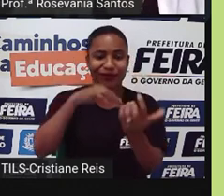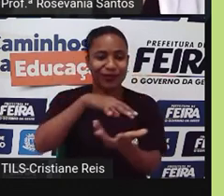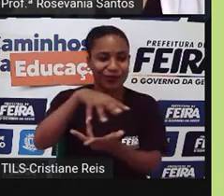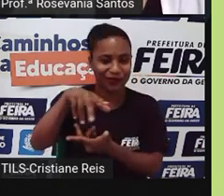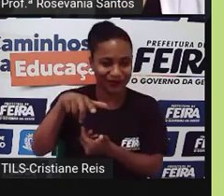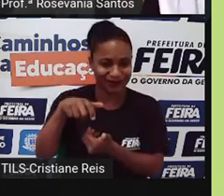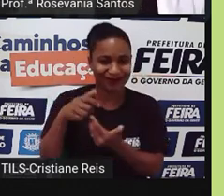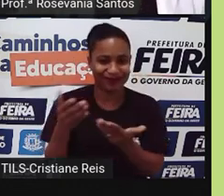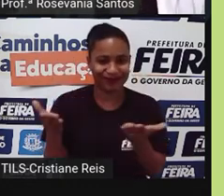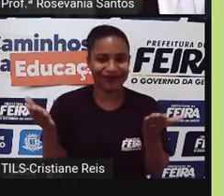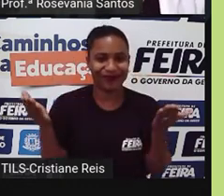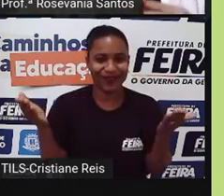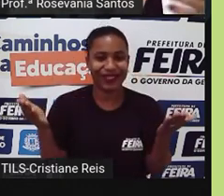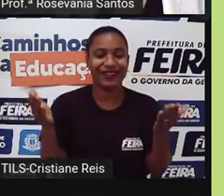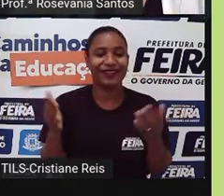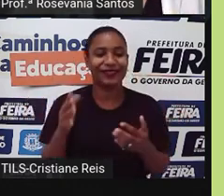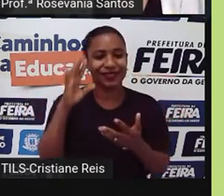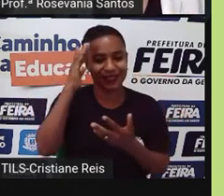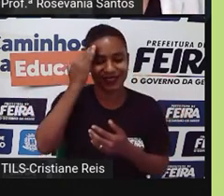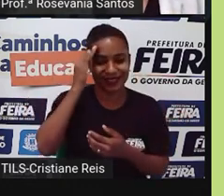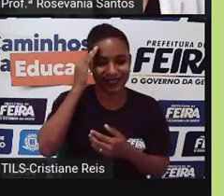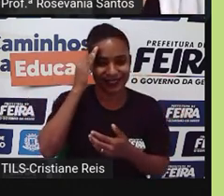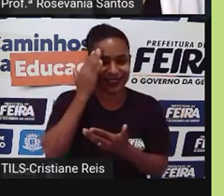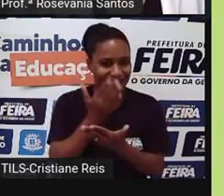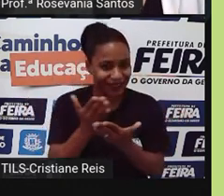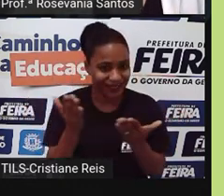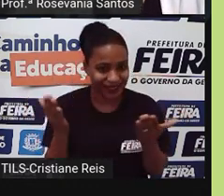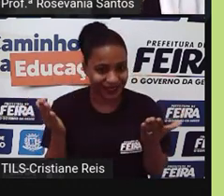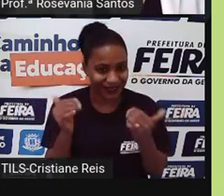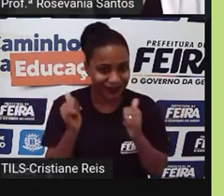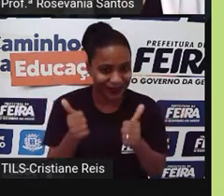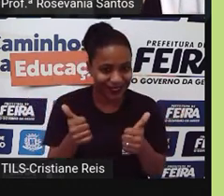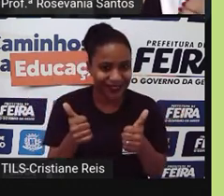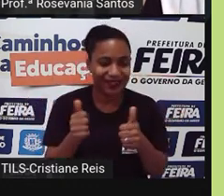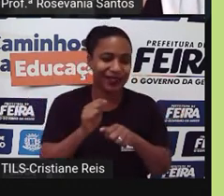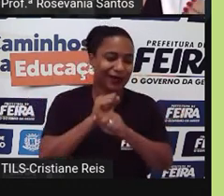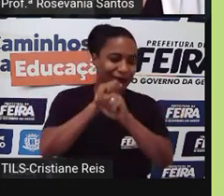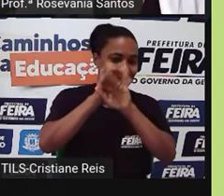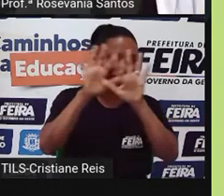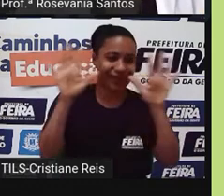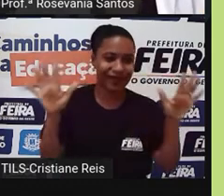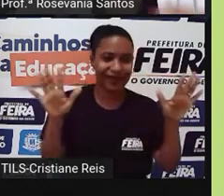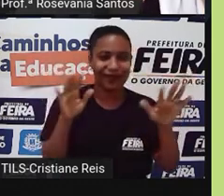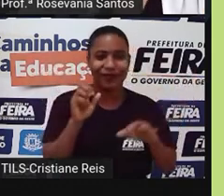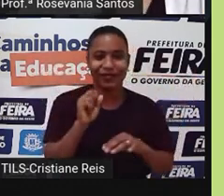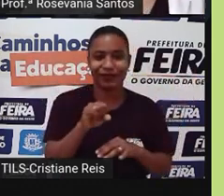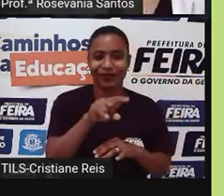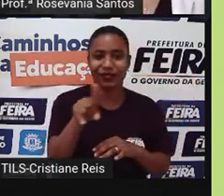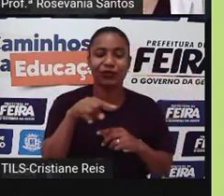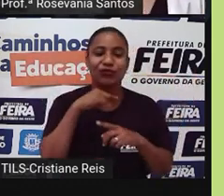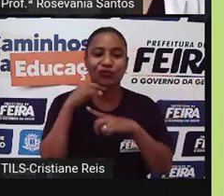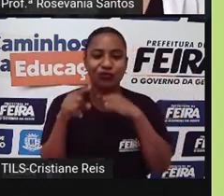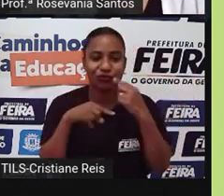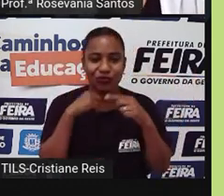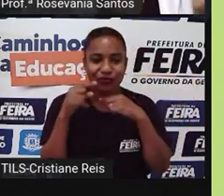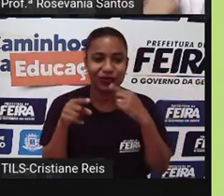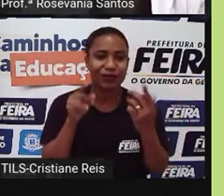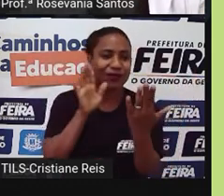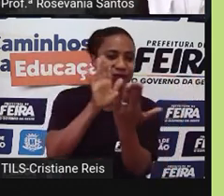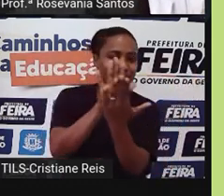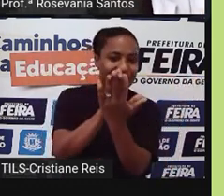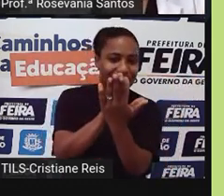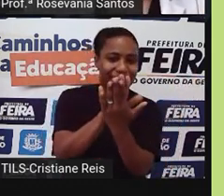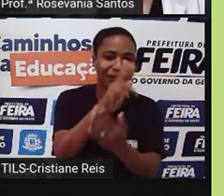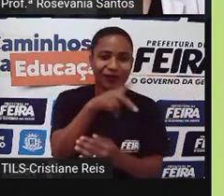vocês tenham entendido, tentei passar assim da forma mais leve, mas, de qualquer forma, se você ficou com alguma dúvida, conversa com o professor de vocês, ou